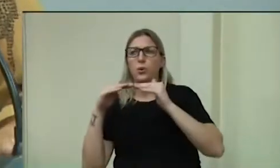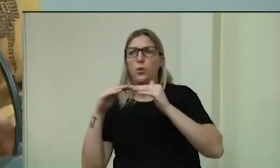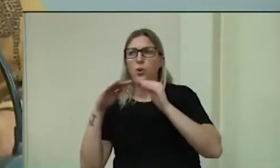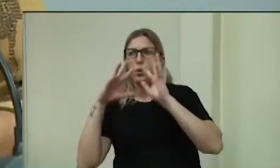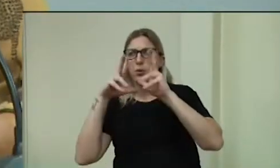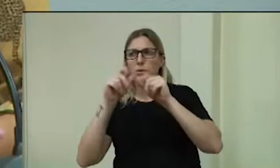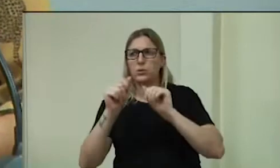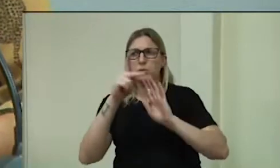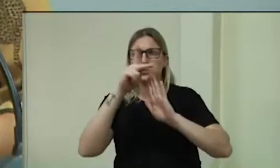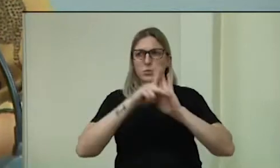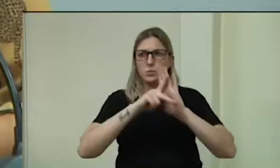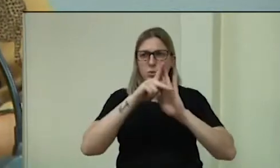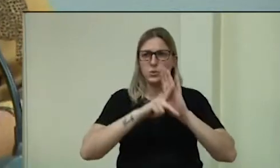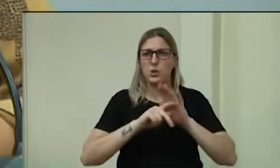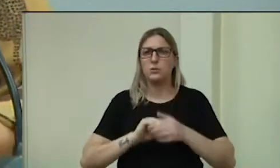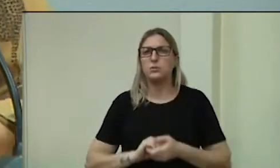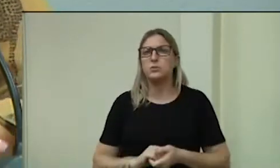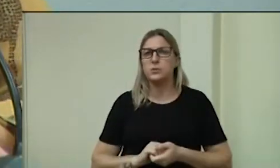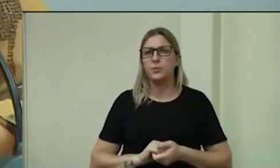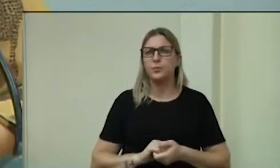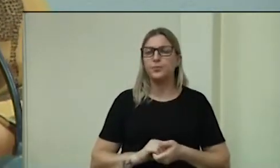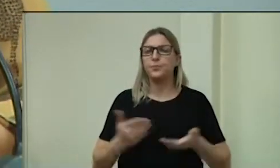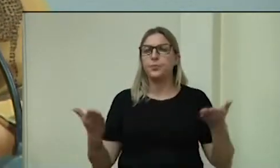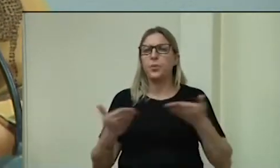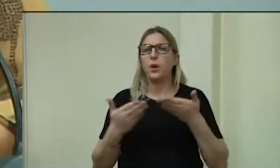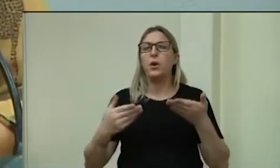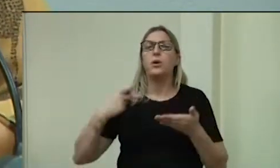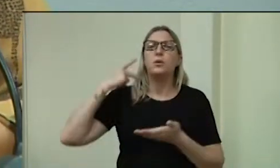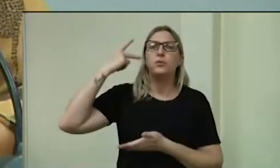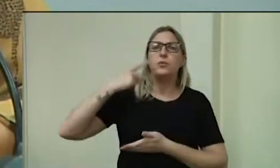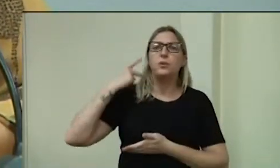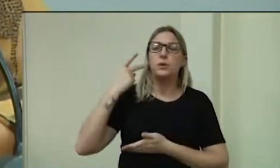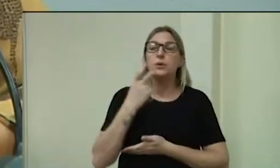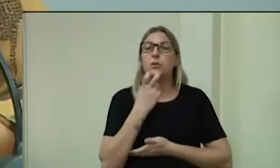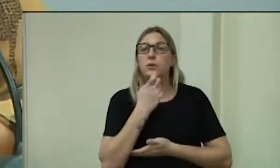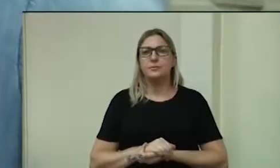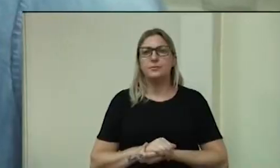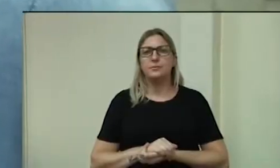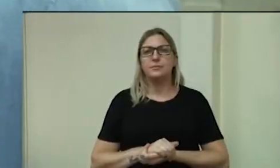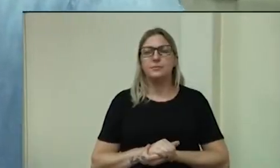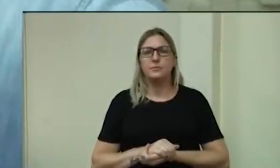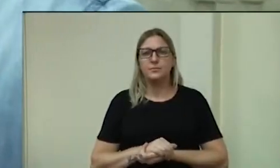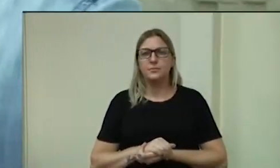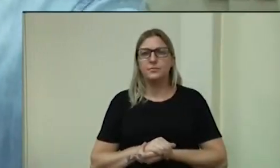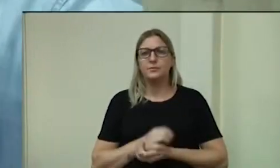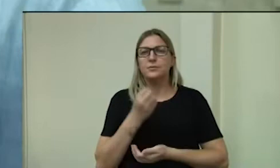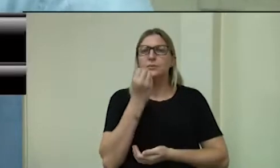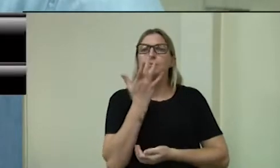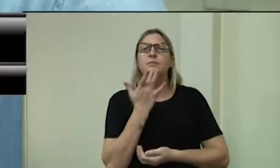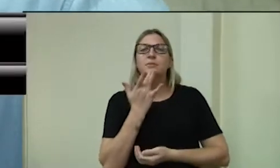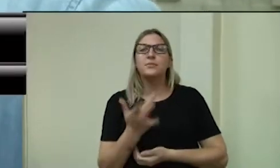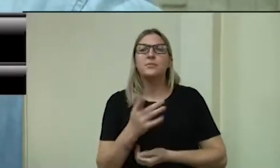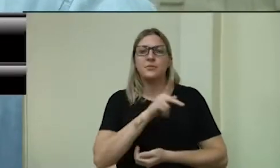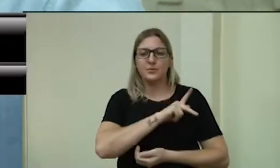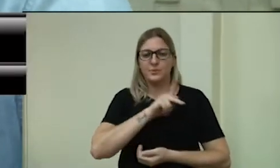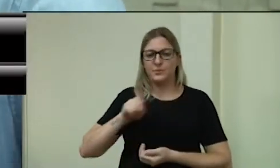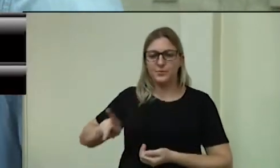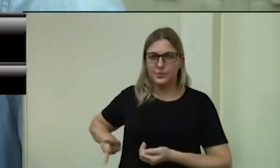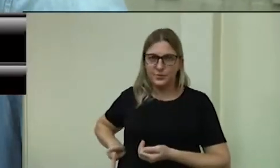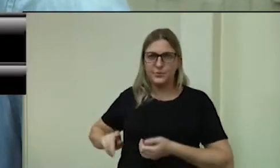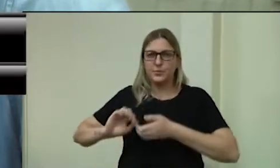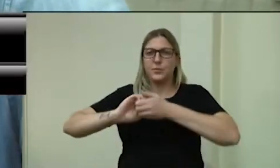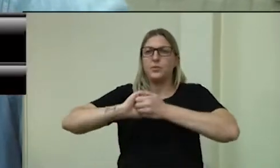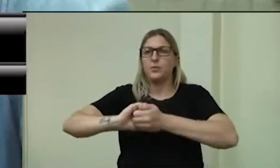Vereador Emerson, em justificativa também, vereador. Boa tarde, presidente. Cumprimento meus